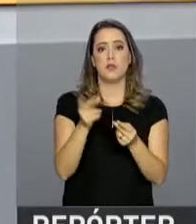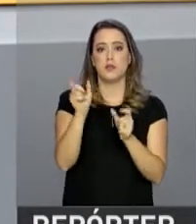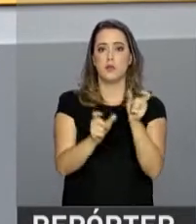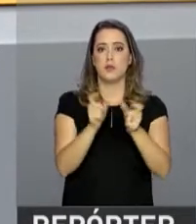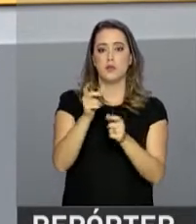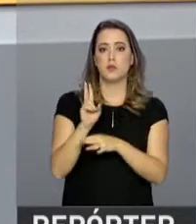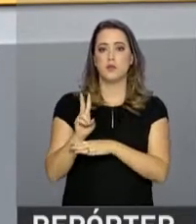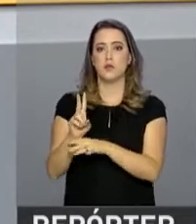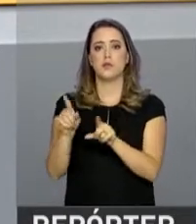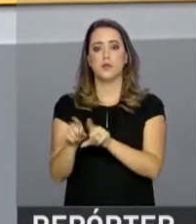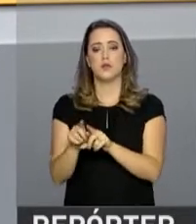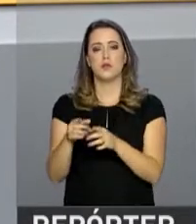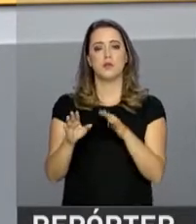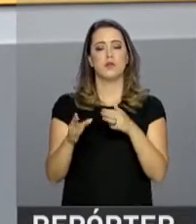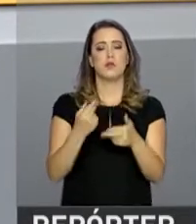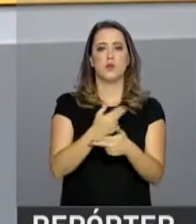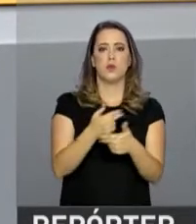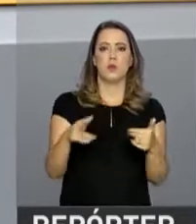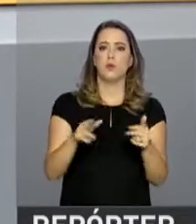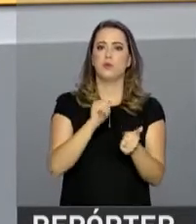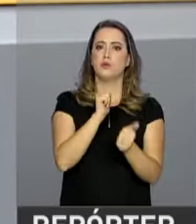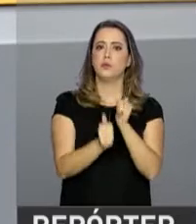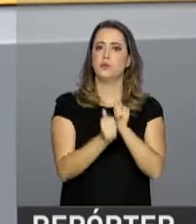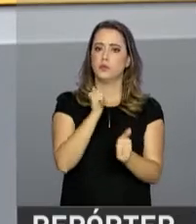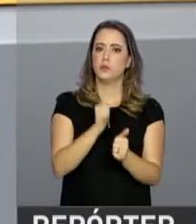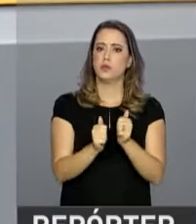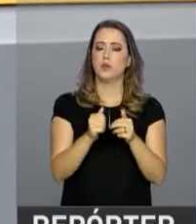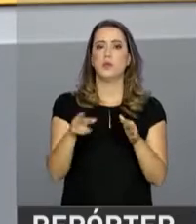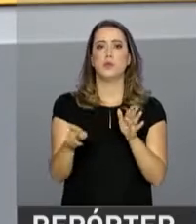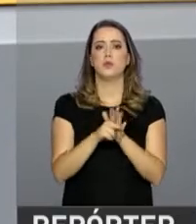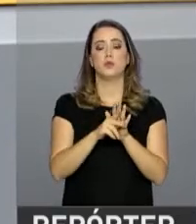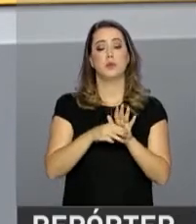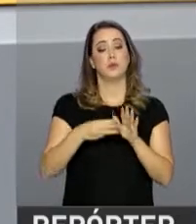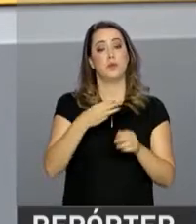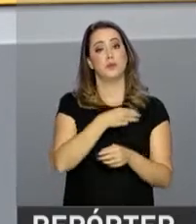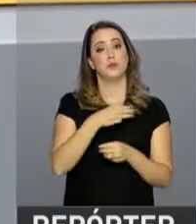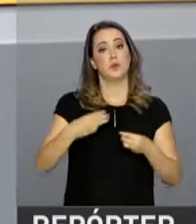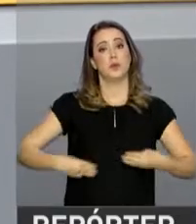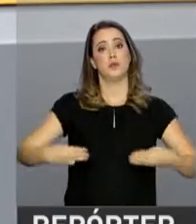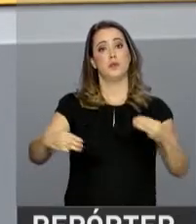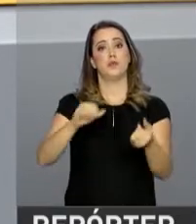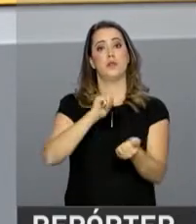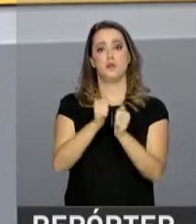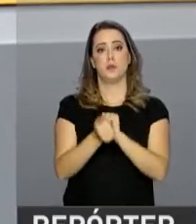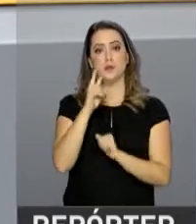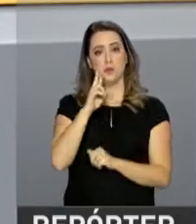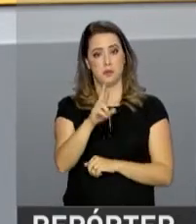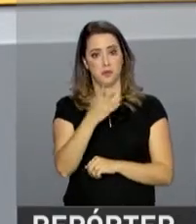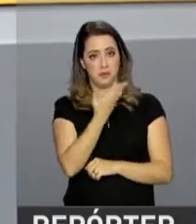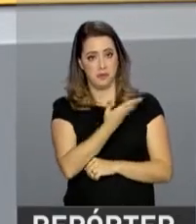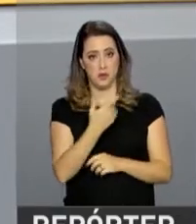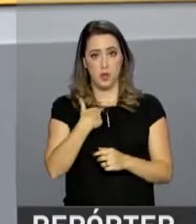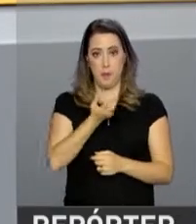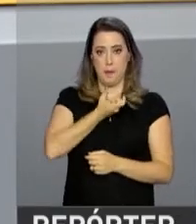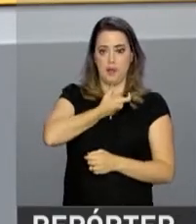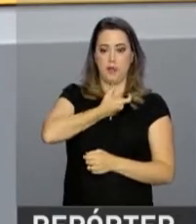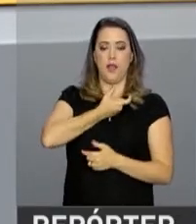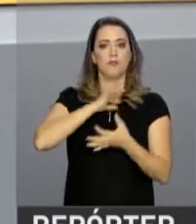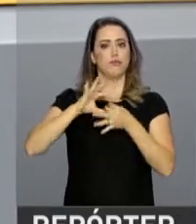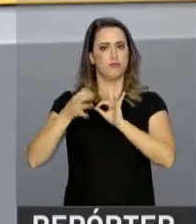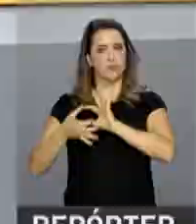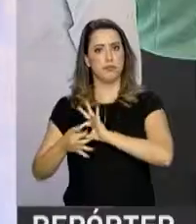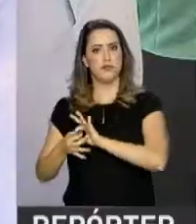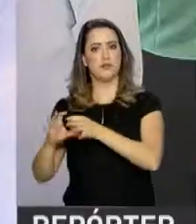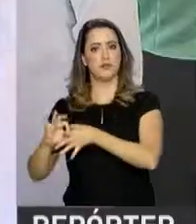pagariam de imposto de renda em projetos esportivos aprovados pelo Ministério do Esporte. E o resultado? Atletas com medalhas olímpicas.